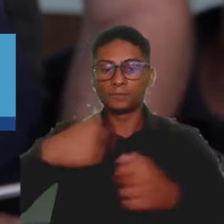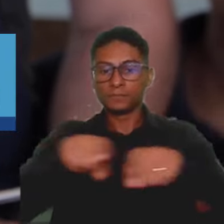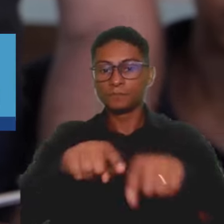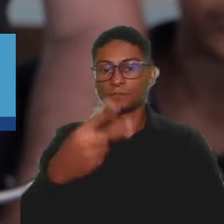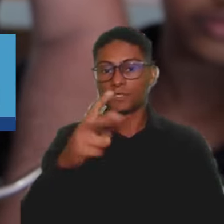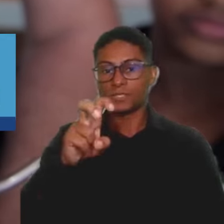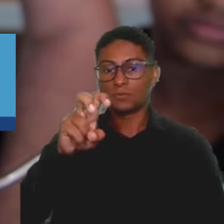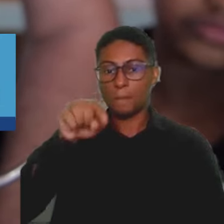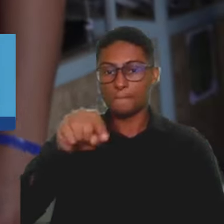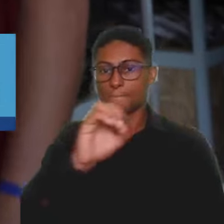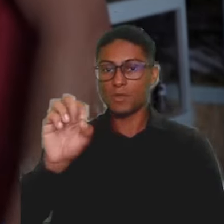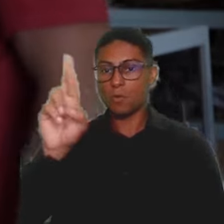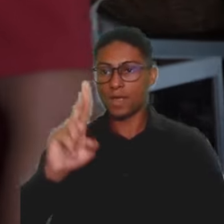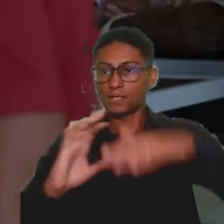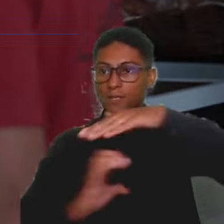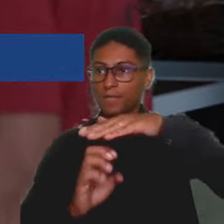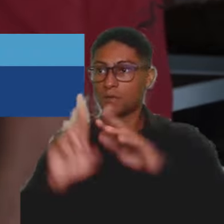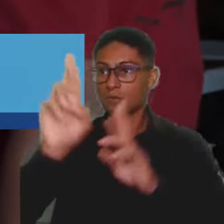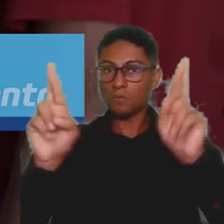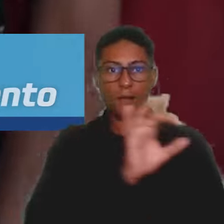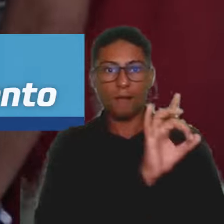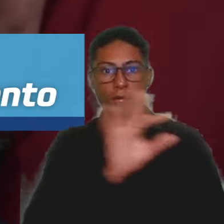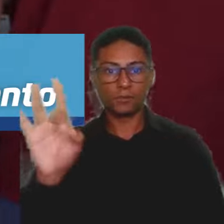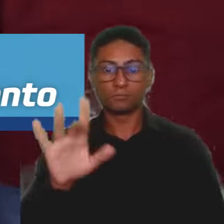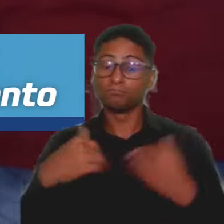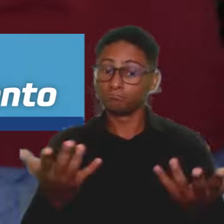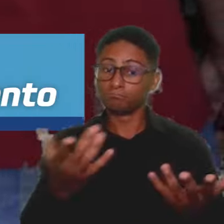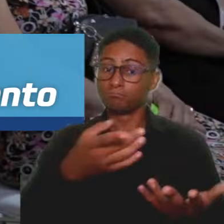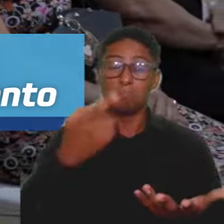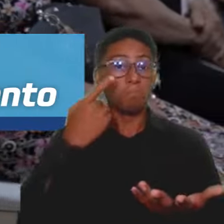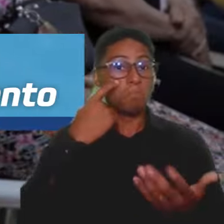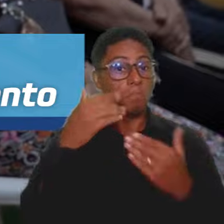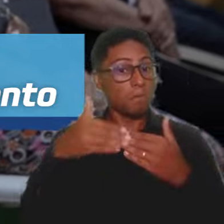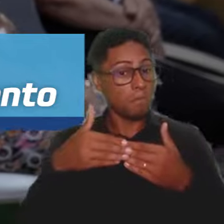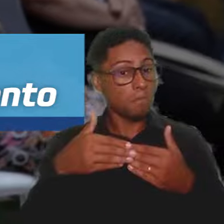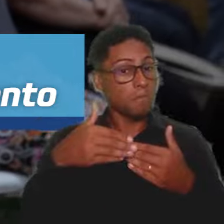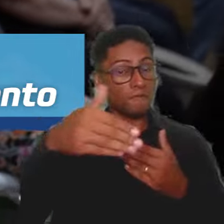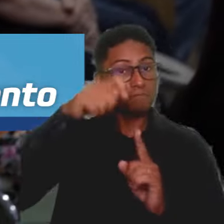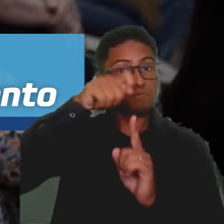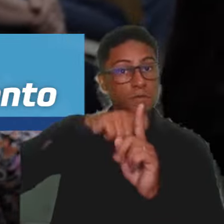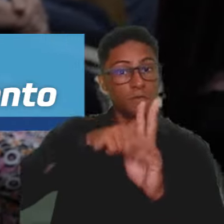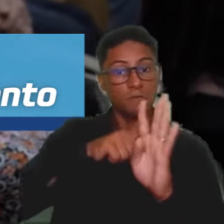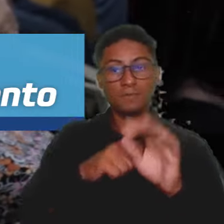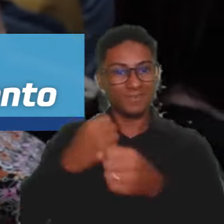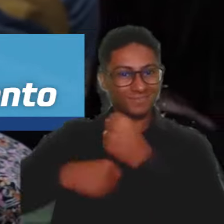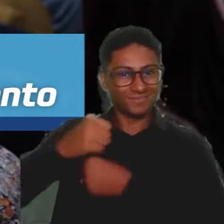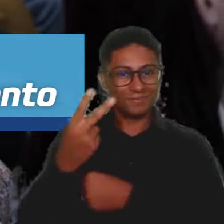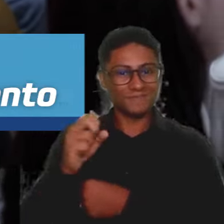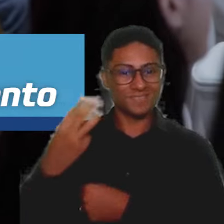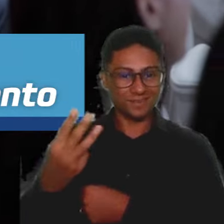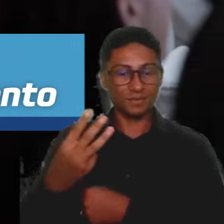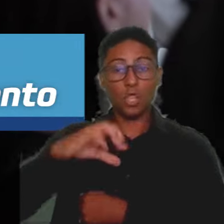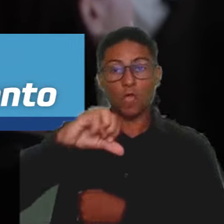empresário participante. No total, a expectativa de geração de negócios nos meses pós AgriShow em 2023 foi de